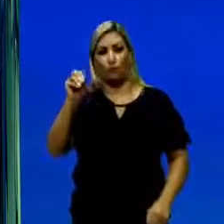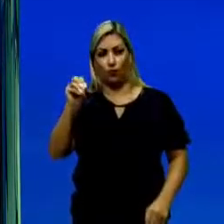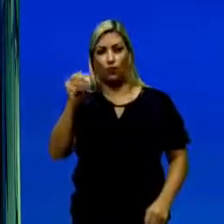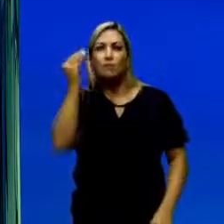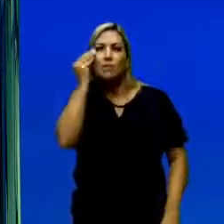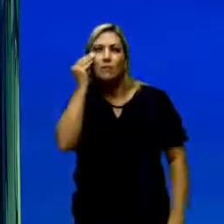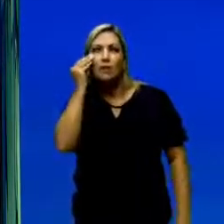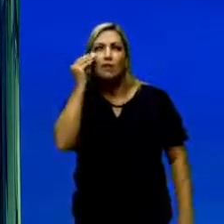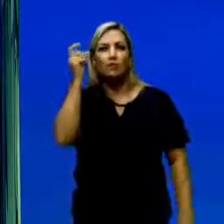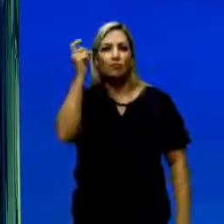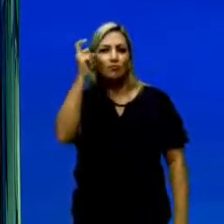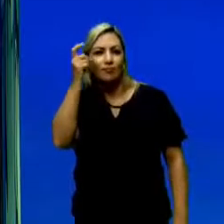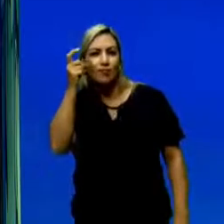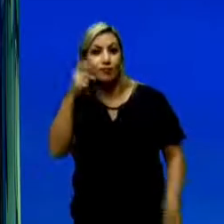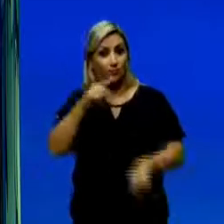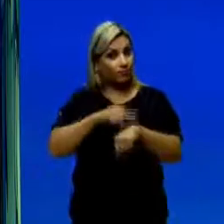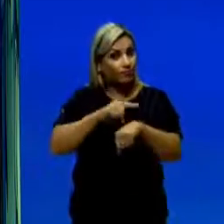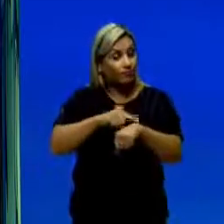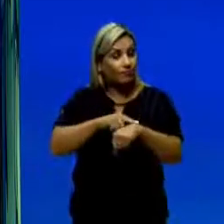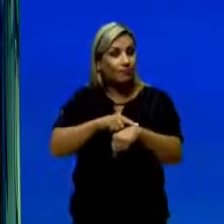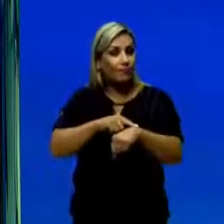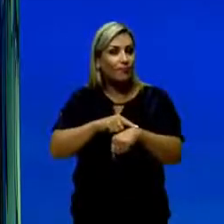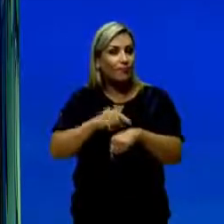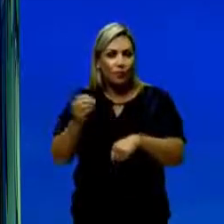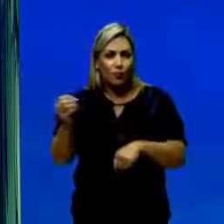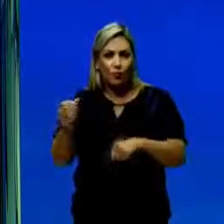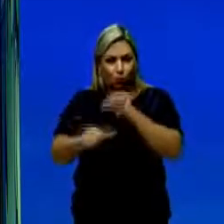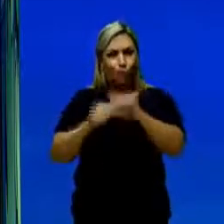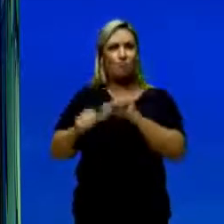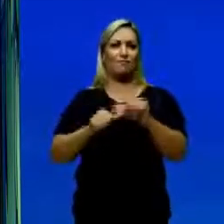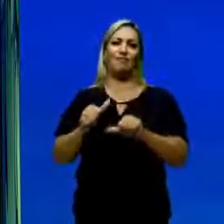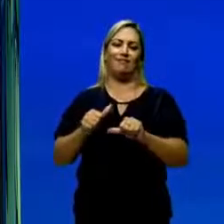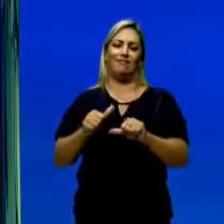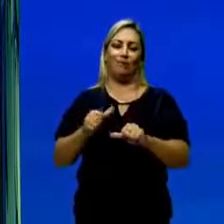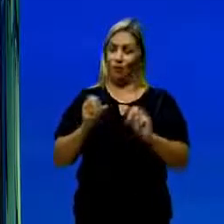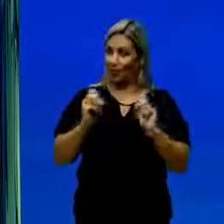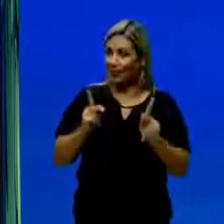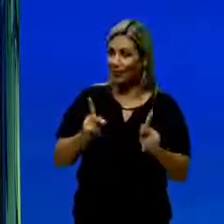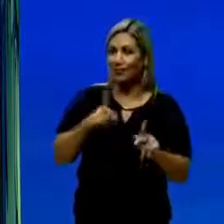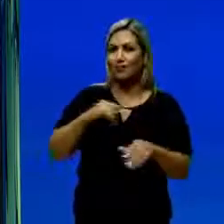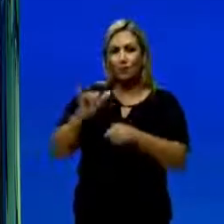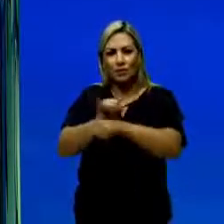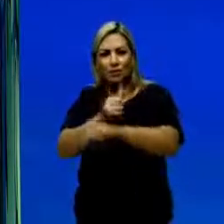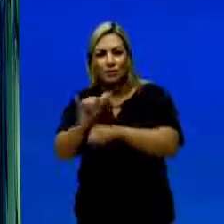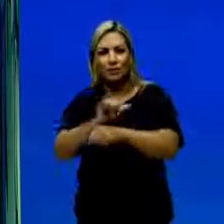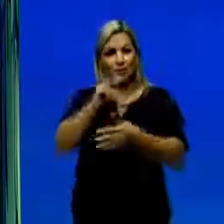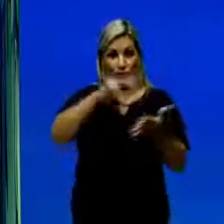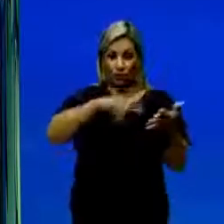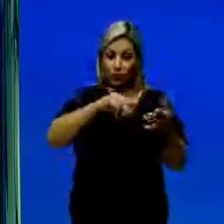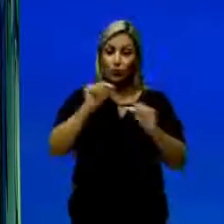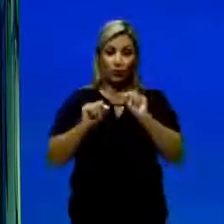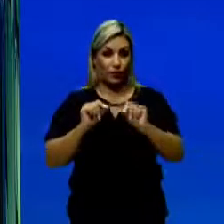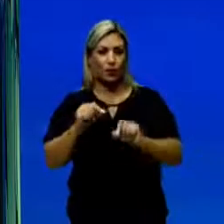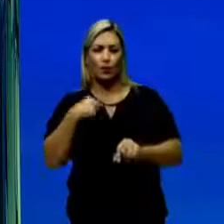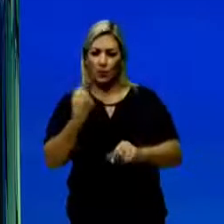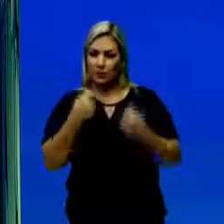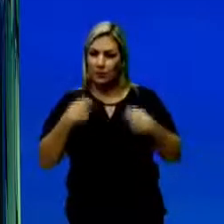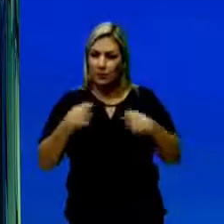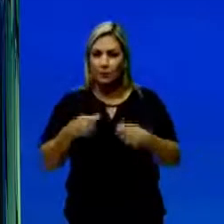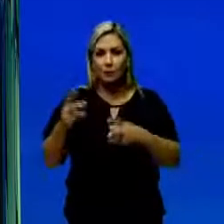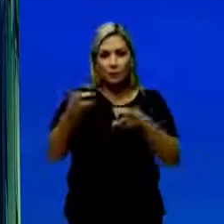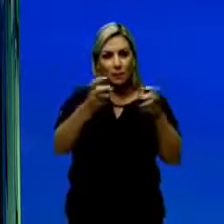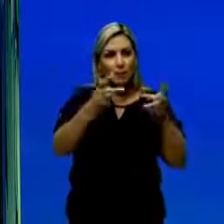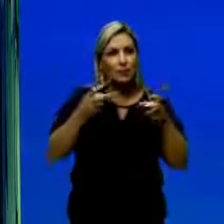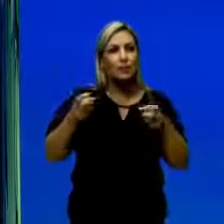experimente. É dentro de você que nasce o ano novo. Beleza? Então, sobre as estratégias de leitura, é isso. Nós precisamos